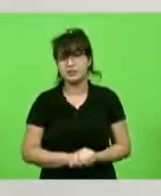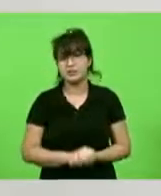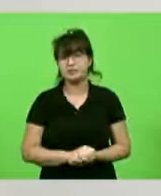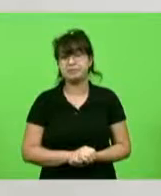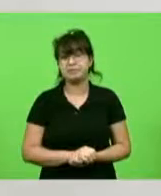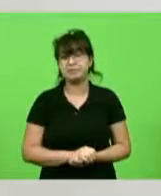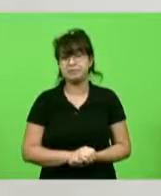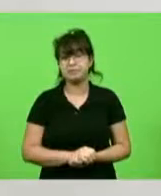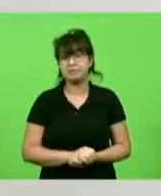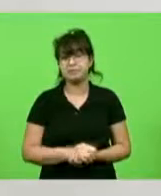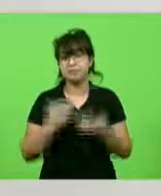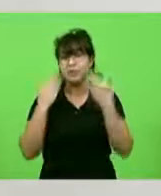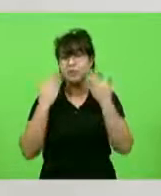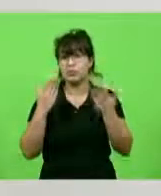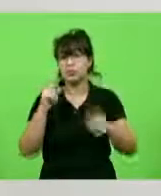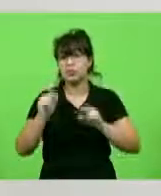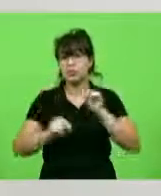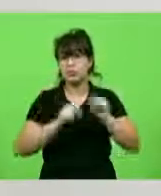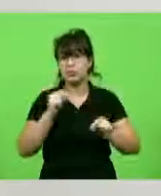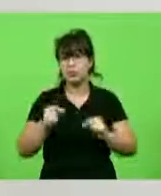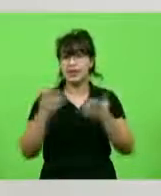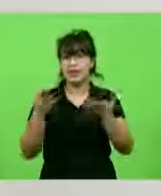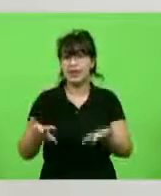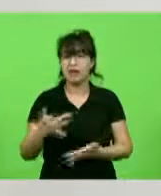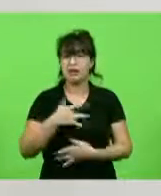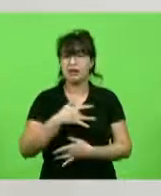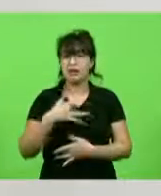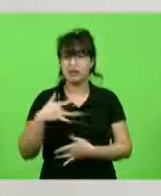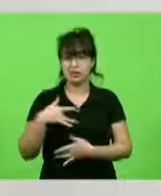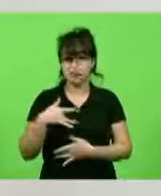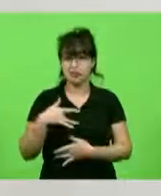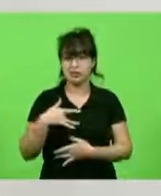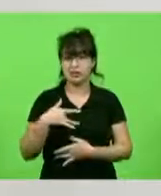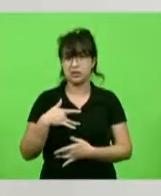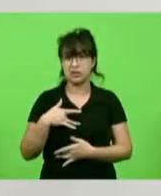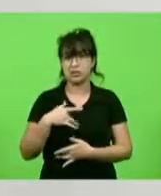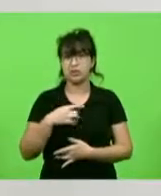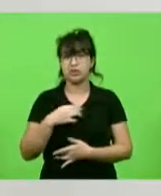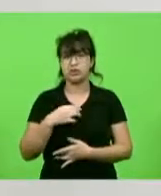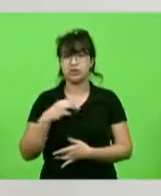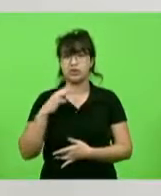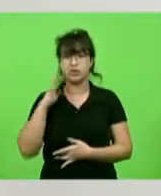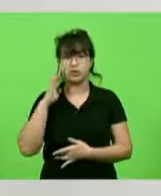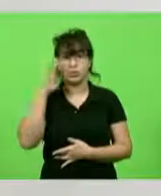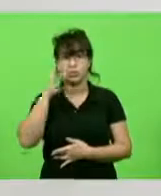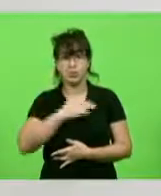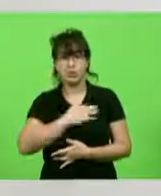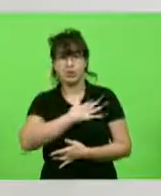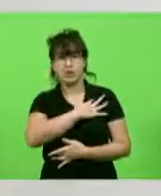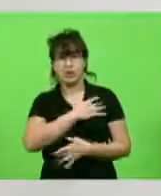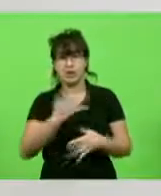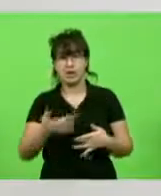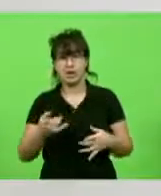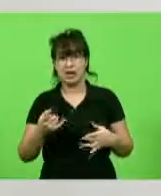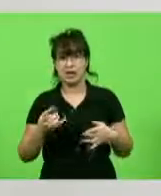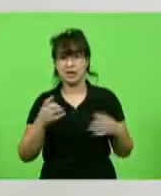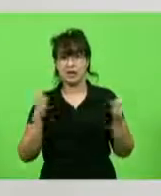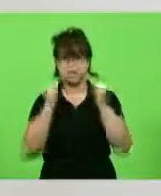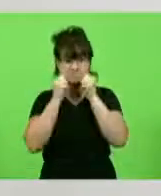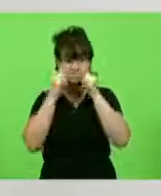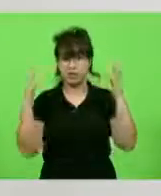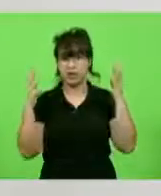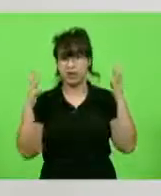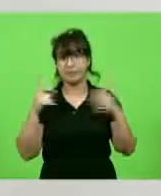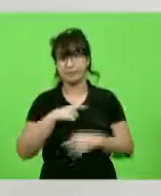reflete na saúde do militar, ele vai acabar surtando. Não vou nem entrar nas questões ali relativas de como foi o atendimento daquela